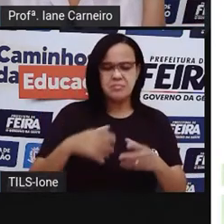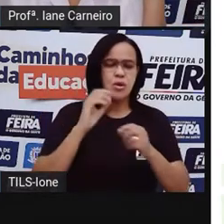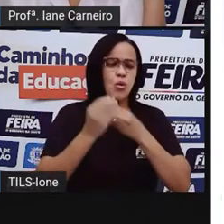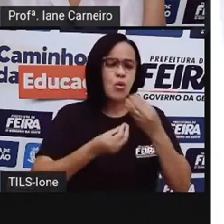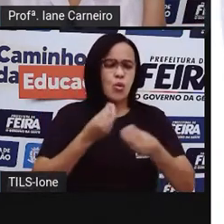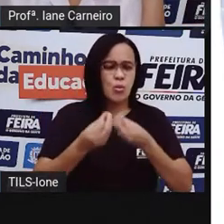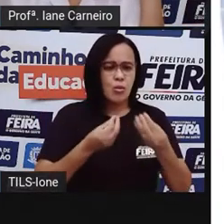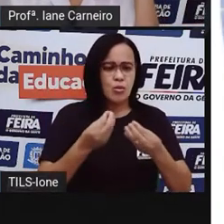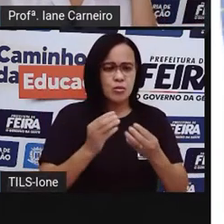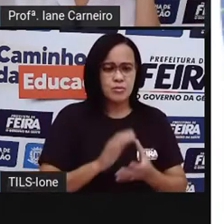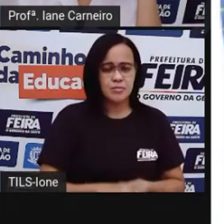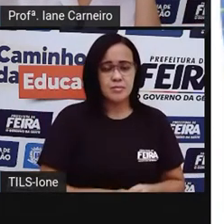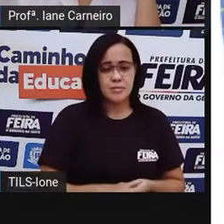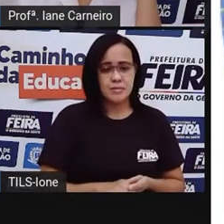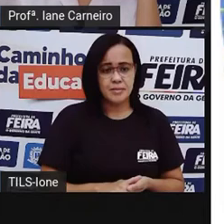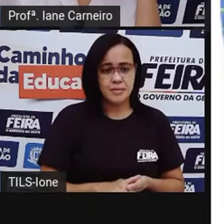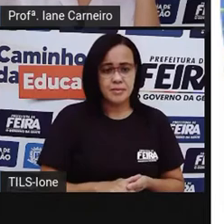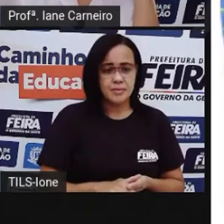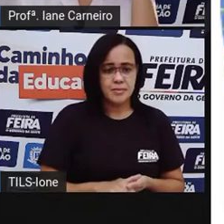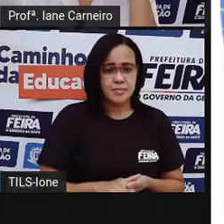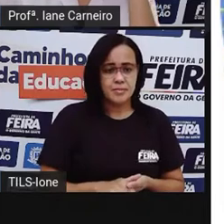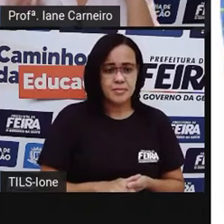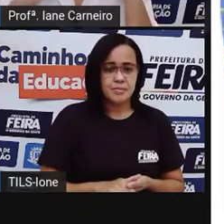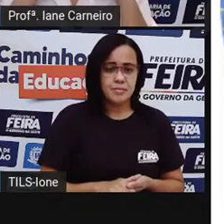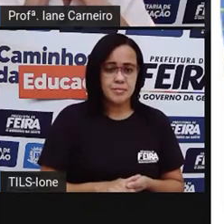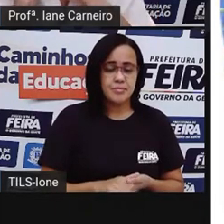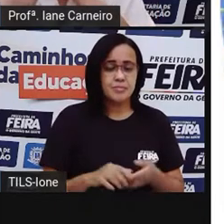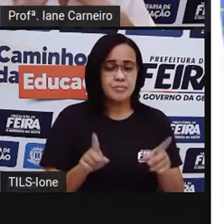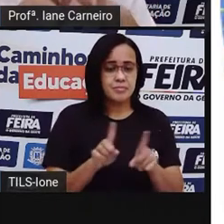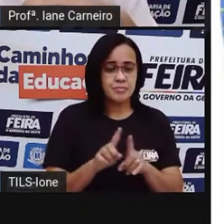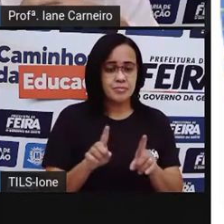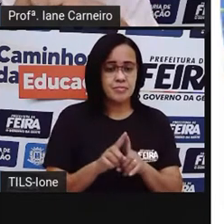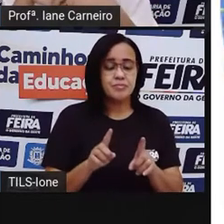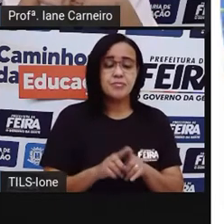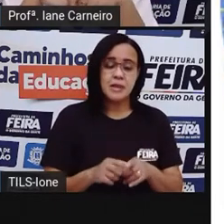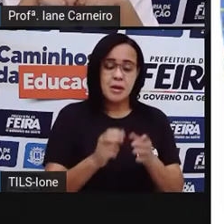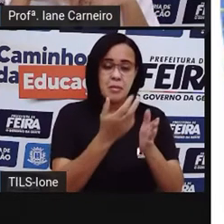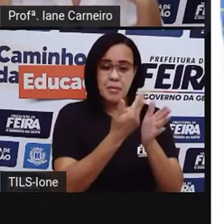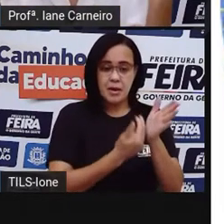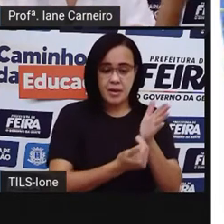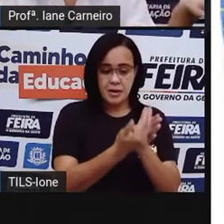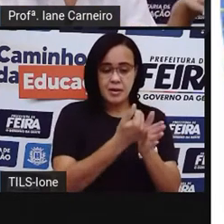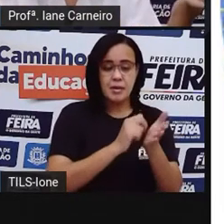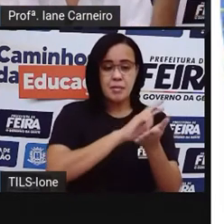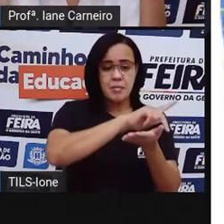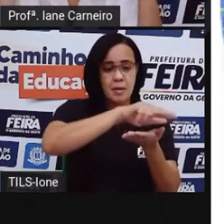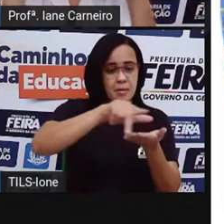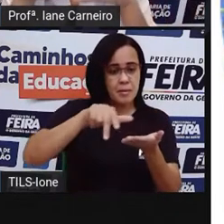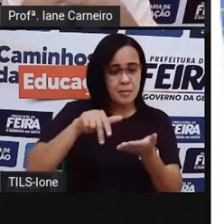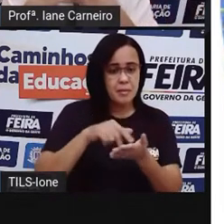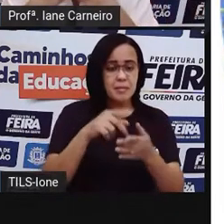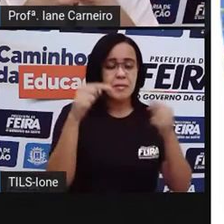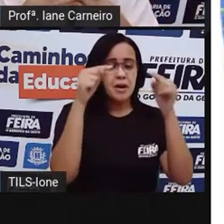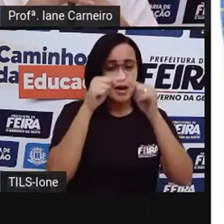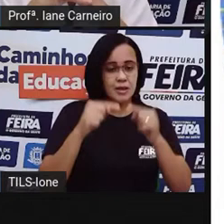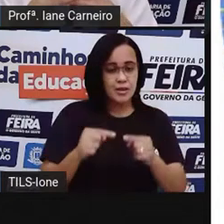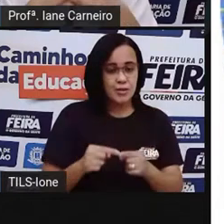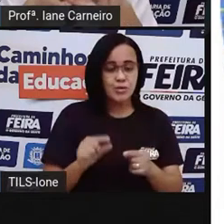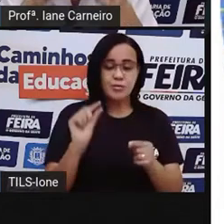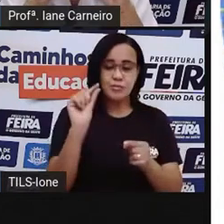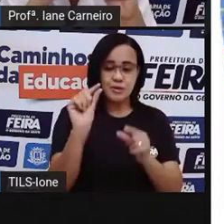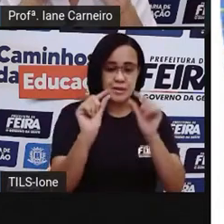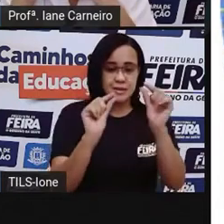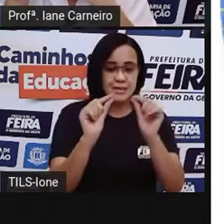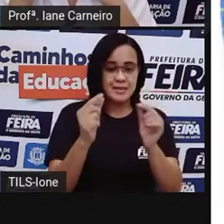Então, olha só, né? A Pró trouxe alguns modelos de mosaico para você observar, né? Então, aqui a